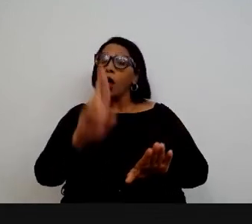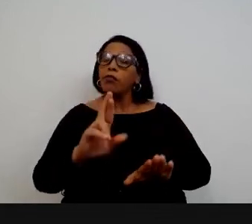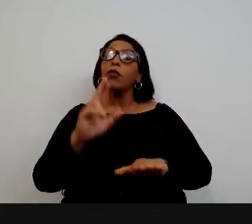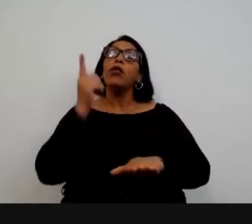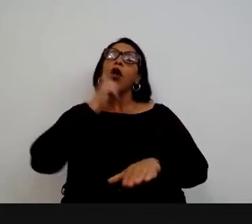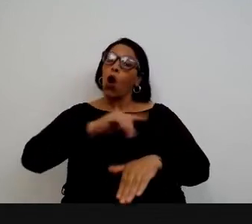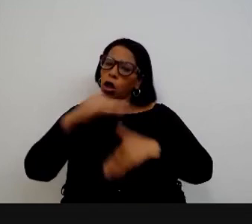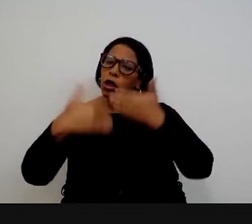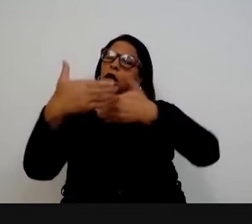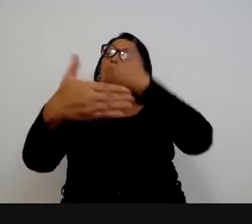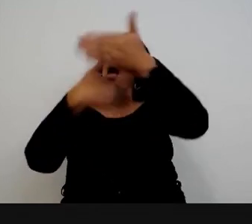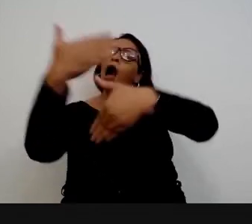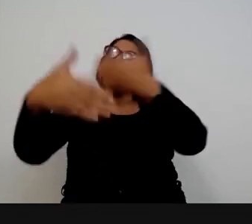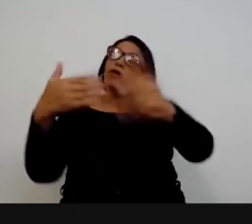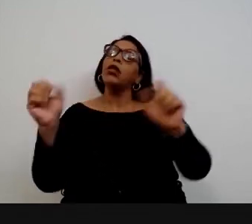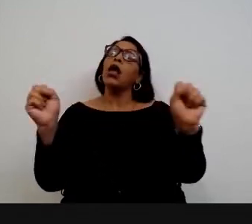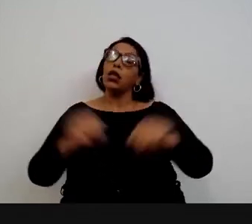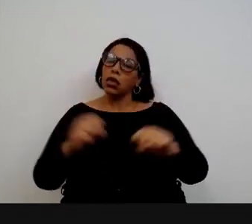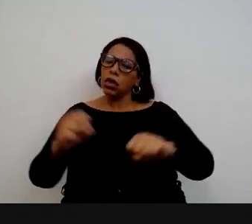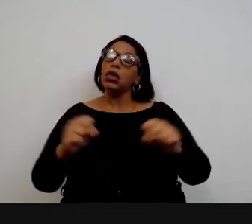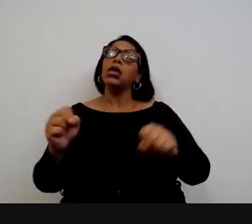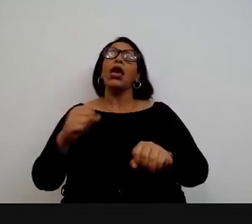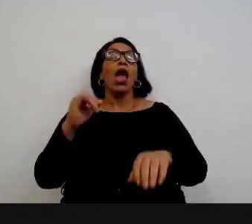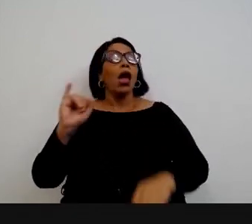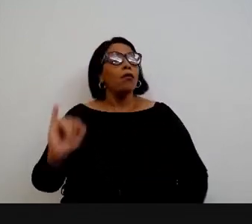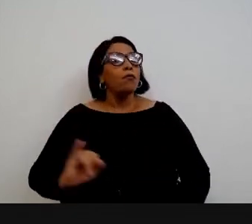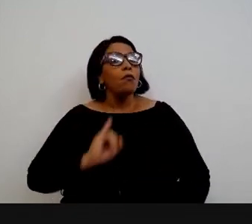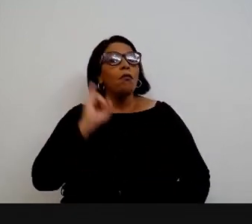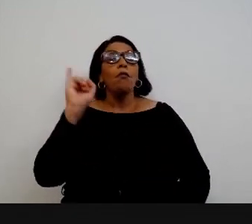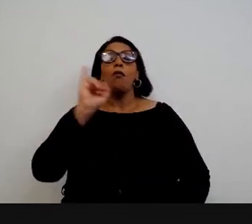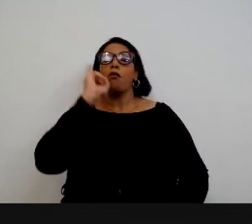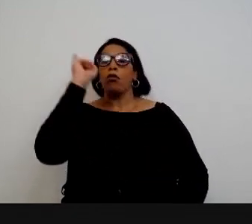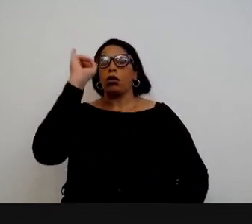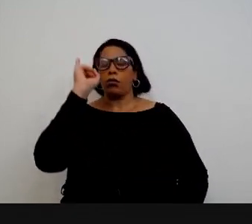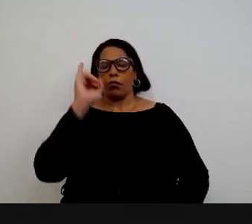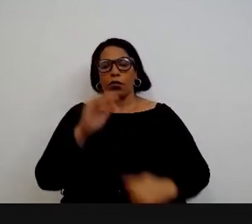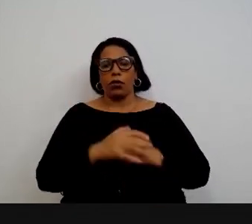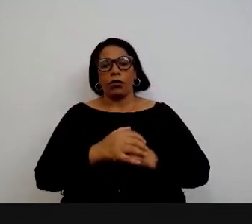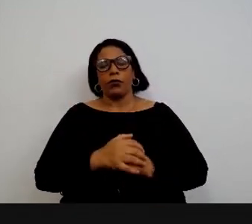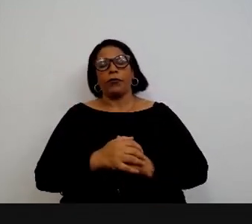consegue fazer avançar e isso eu que a burocracia brasileira tem um papel super importante eu estava